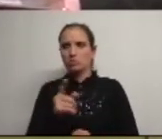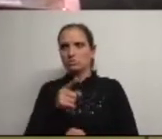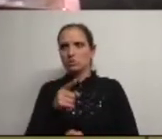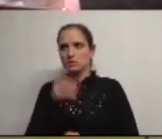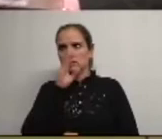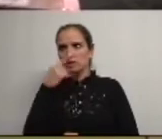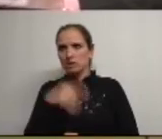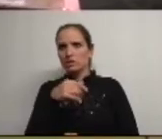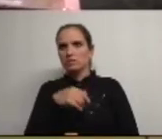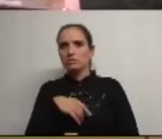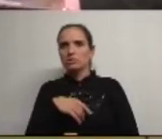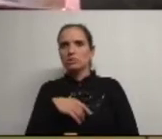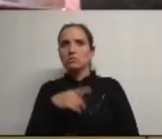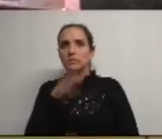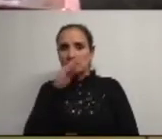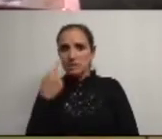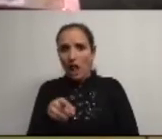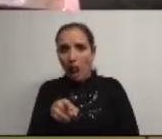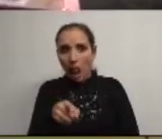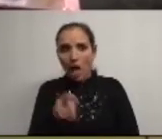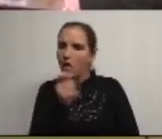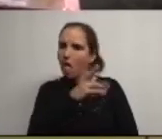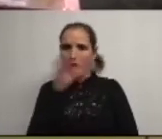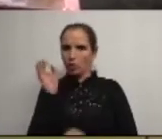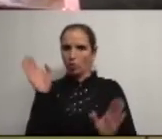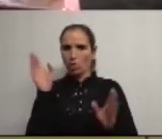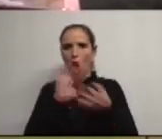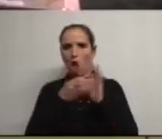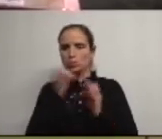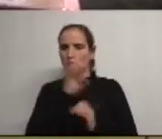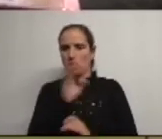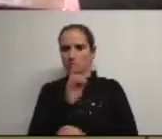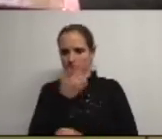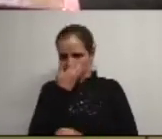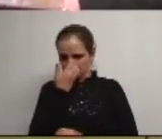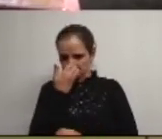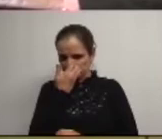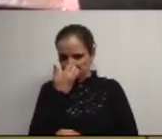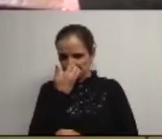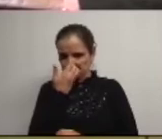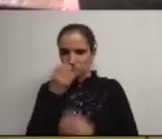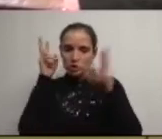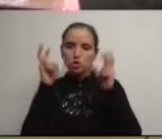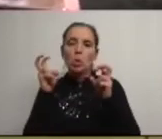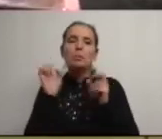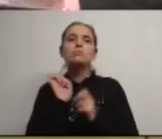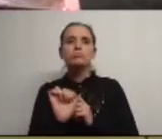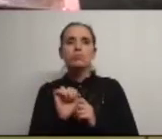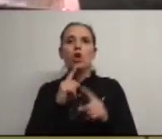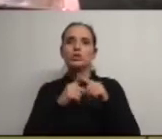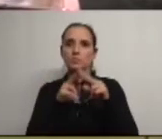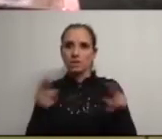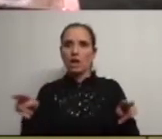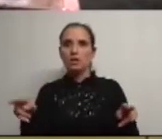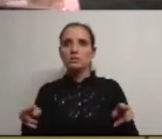isso assumo que é um erro portanto não faz não faz sentido sobre o hospital